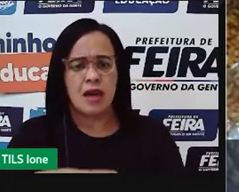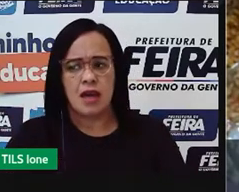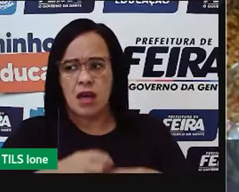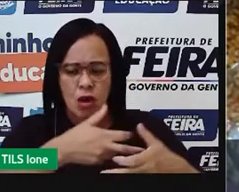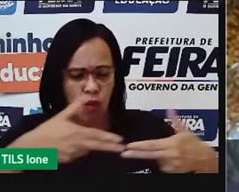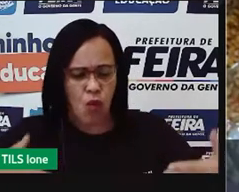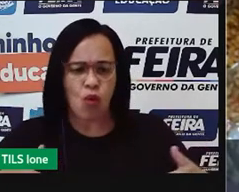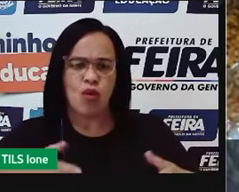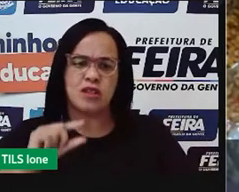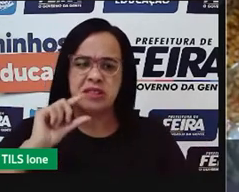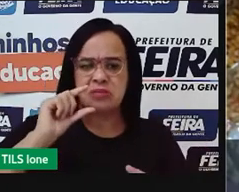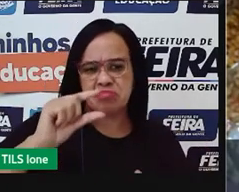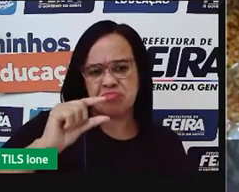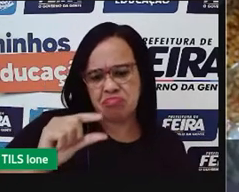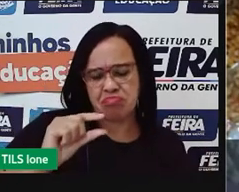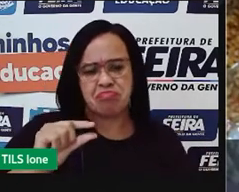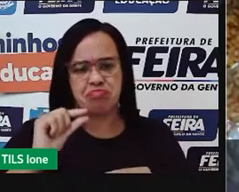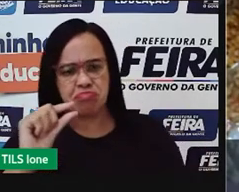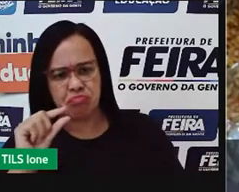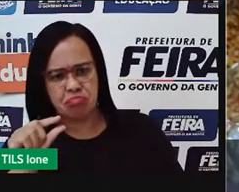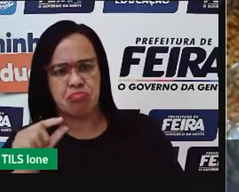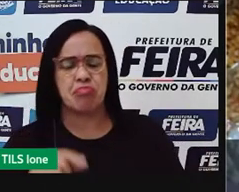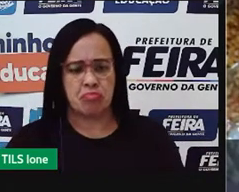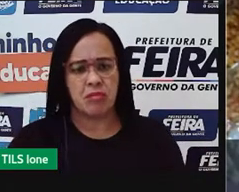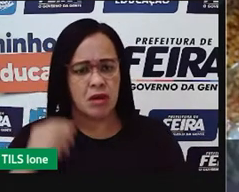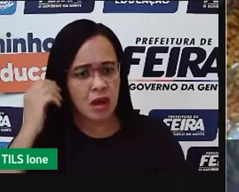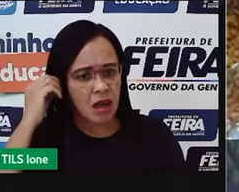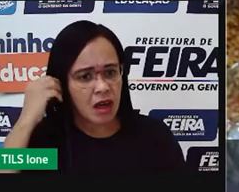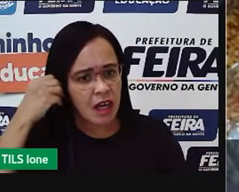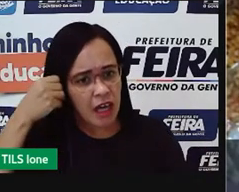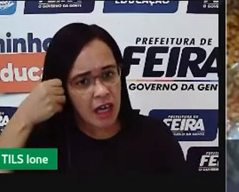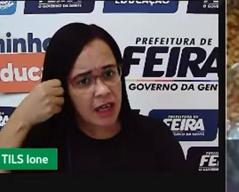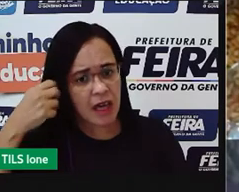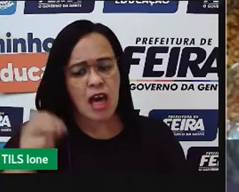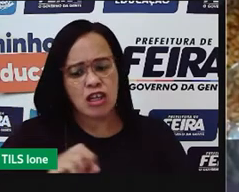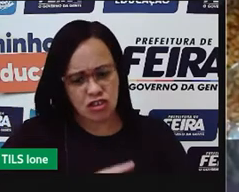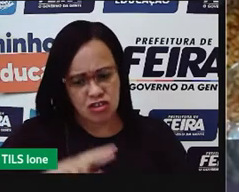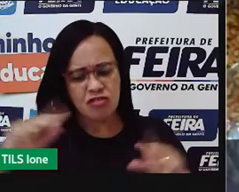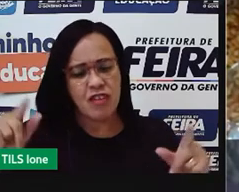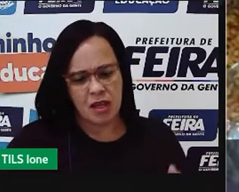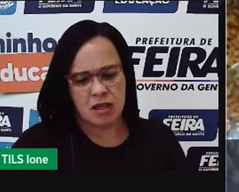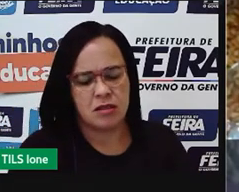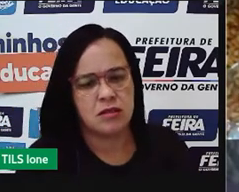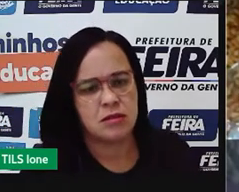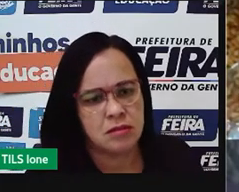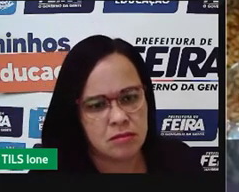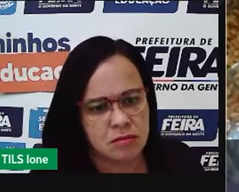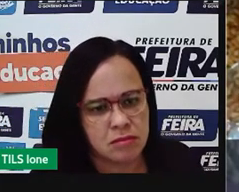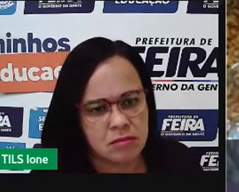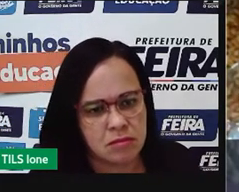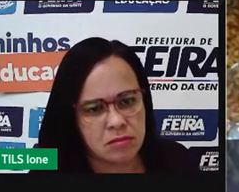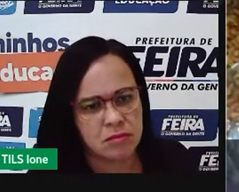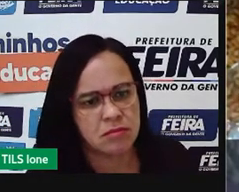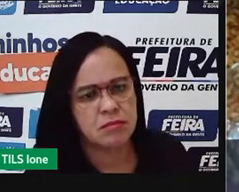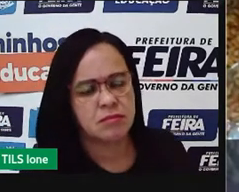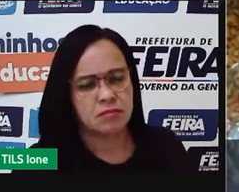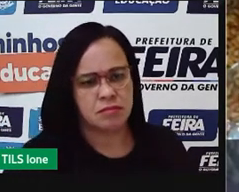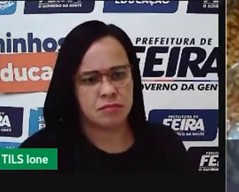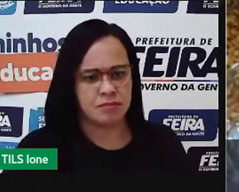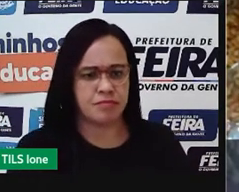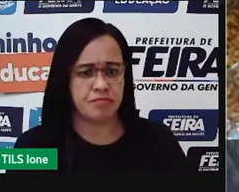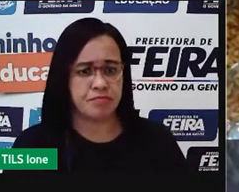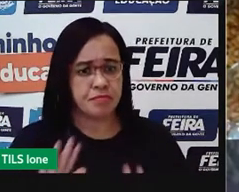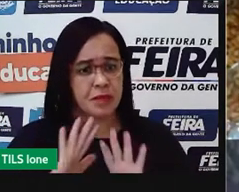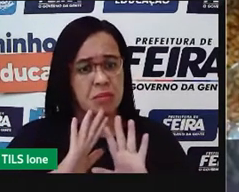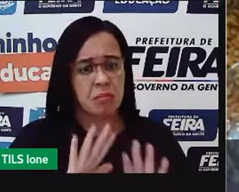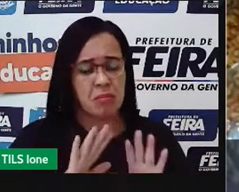mais com relação aos agentes intempéricos, como a falta de chuva, né. Então, eles, pelo